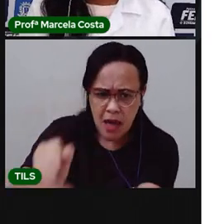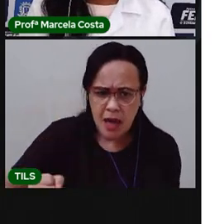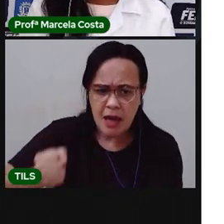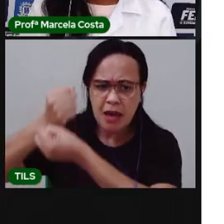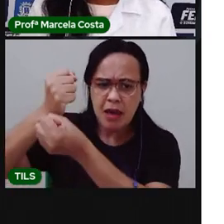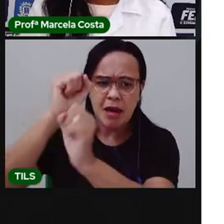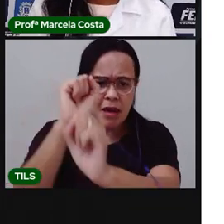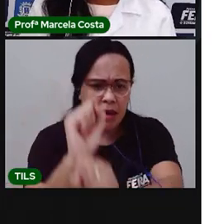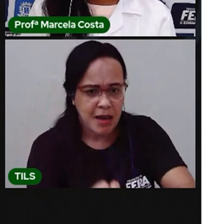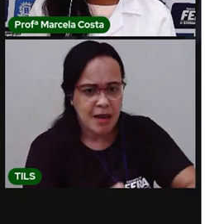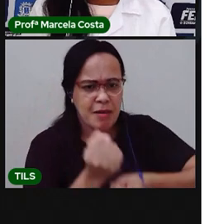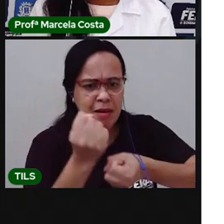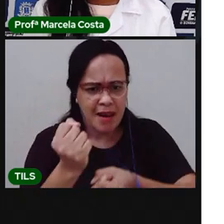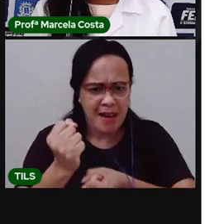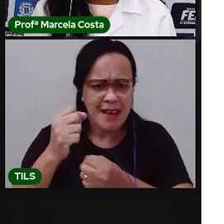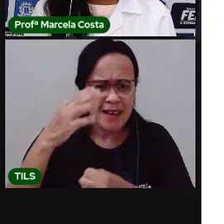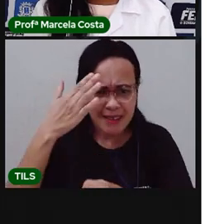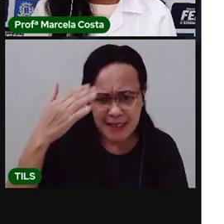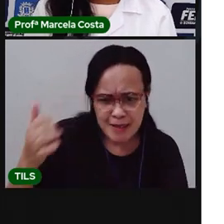ela a rimar?